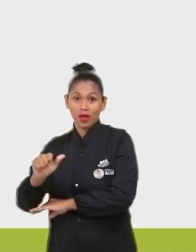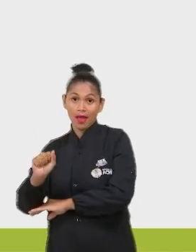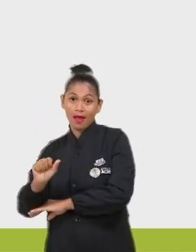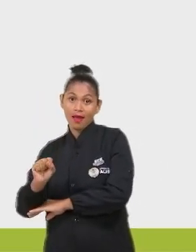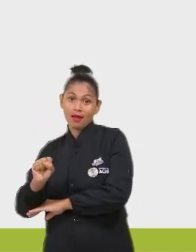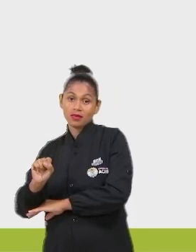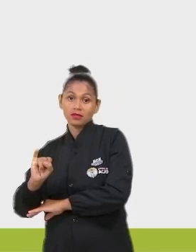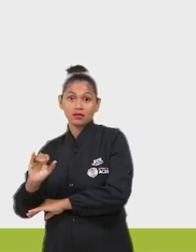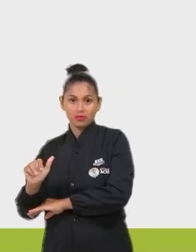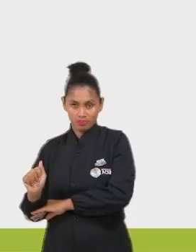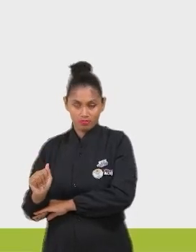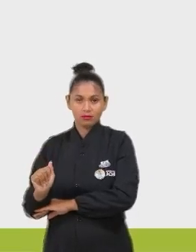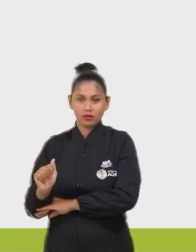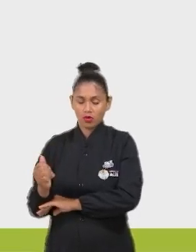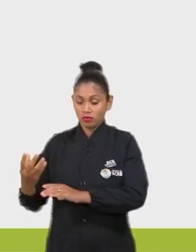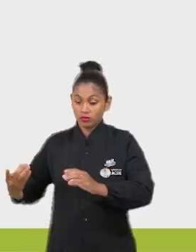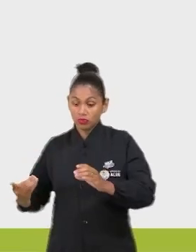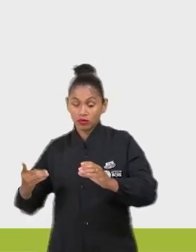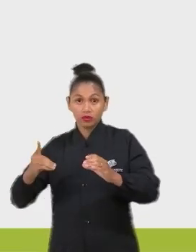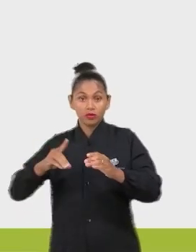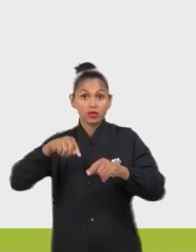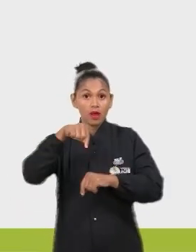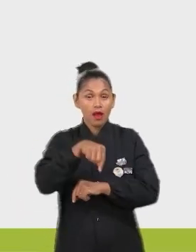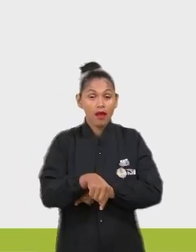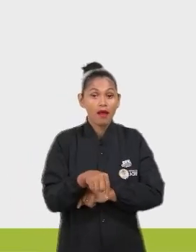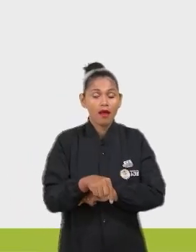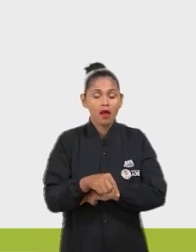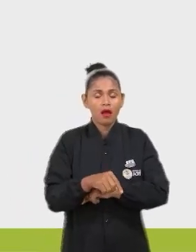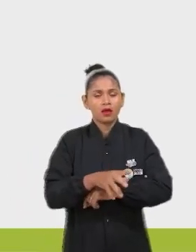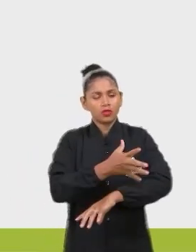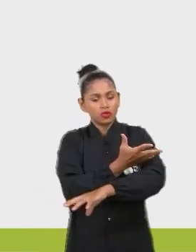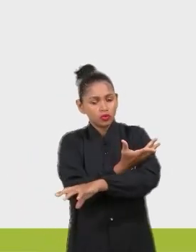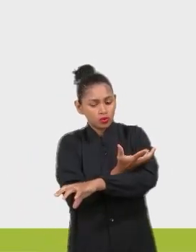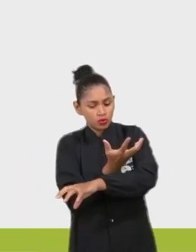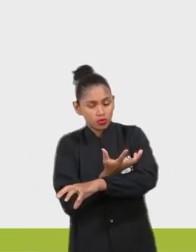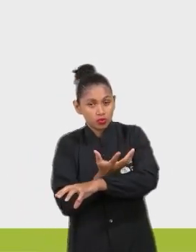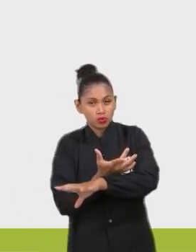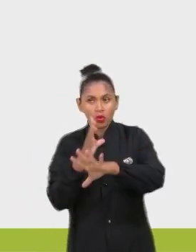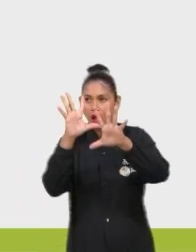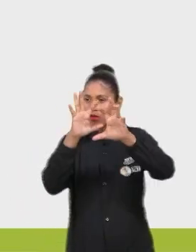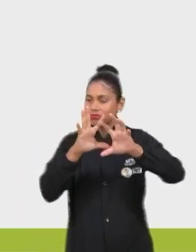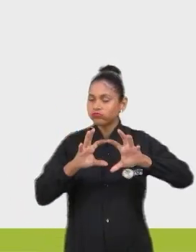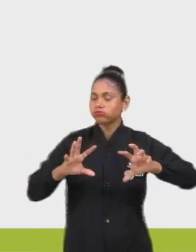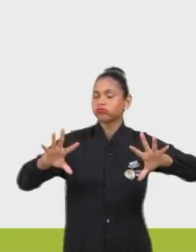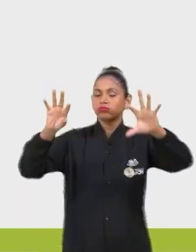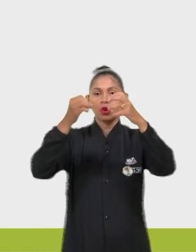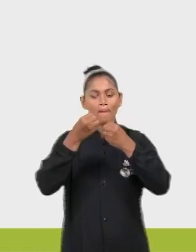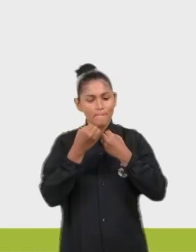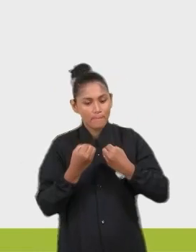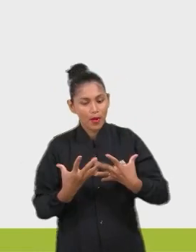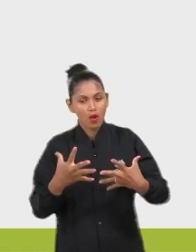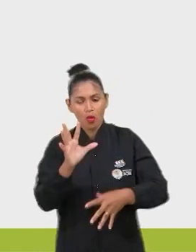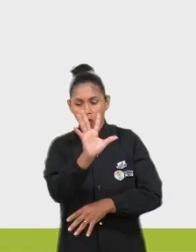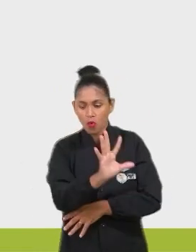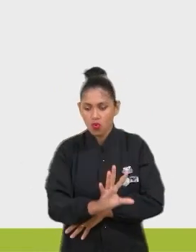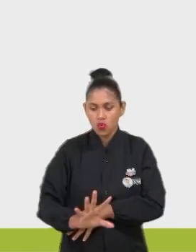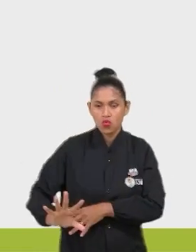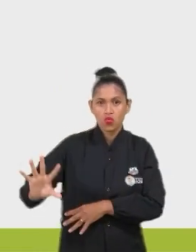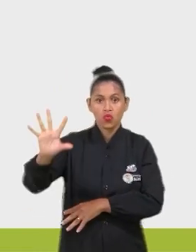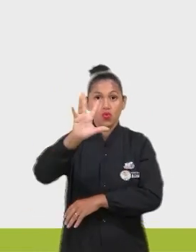ainda na era colonial e se aclimatou muito bem em praticamente todo o território nacional.